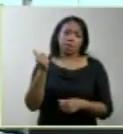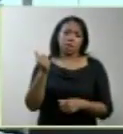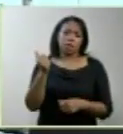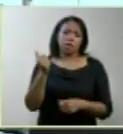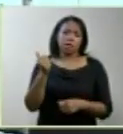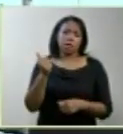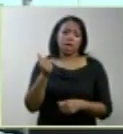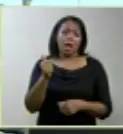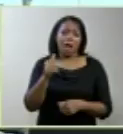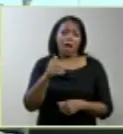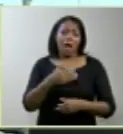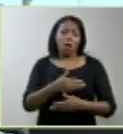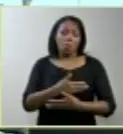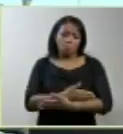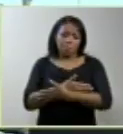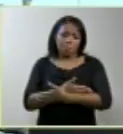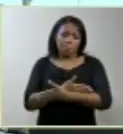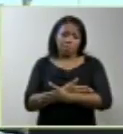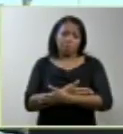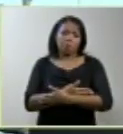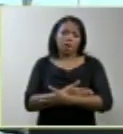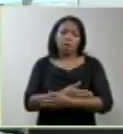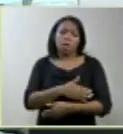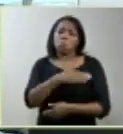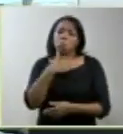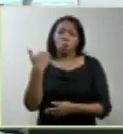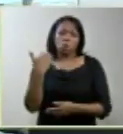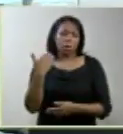natural, não tem como saber o dia e a hora.